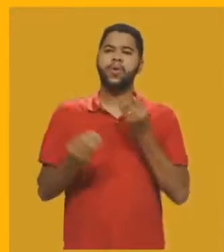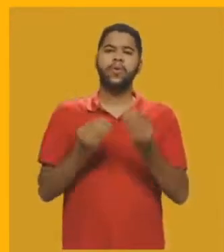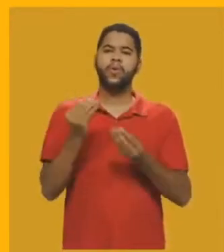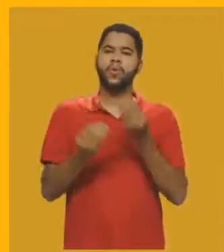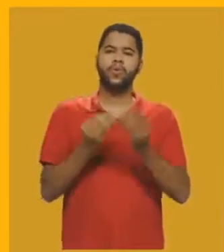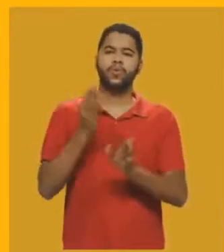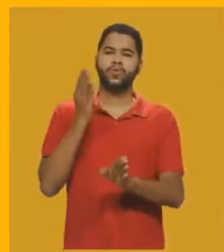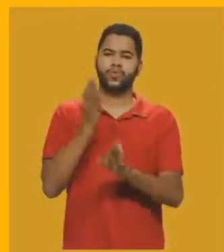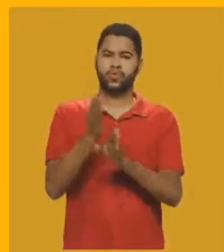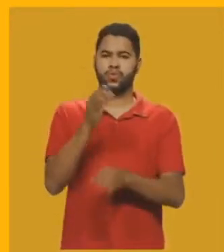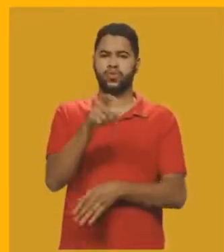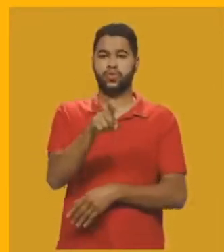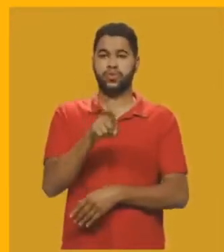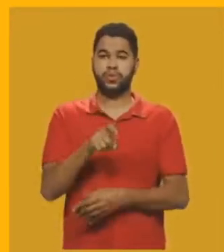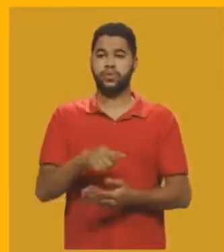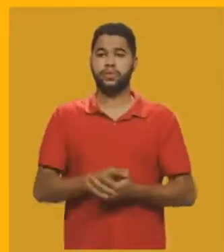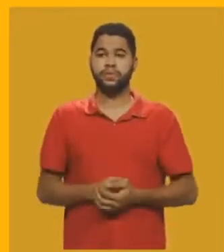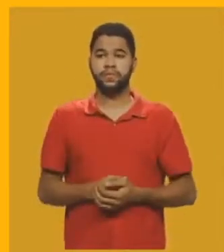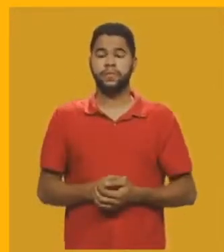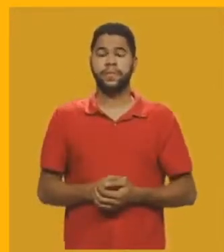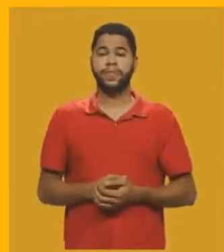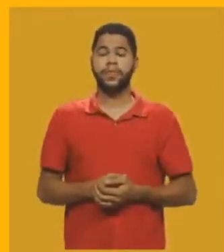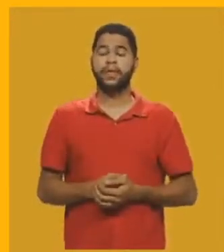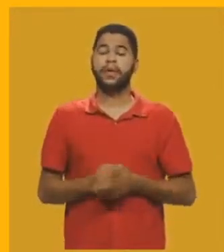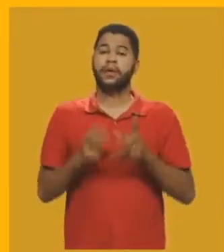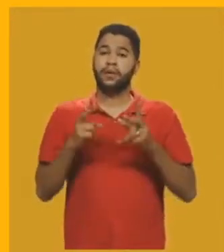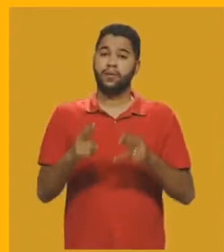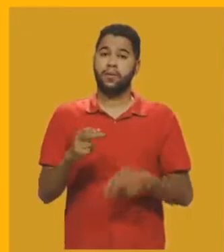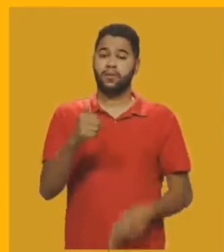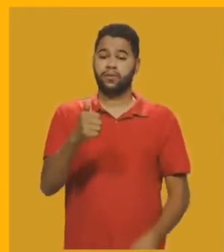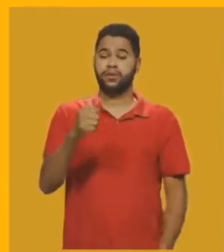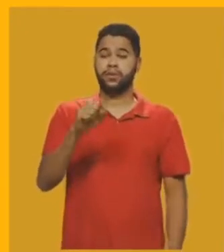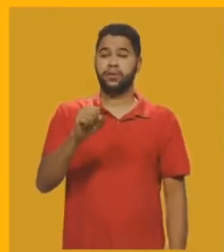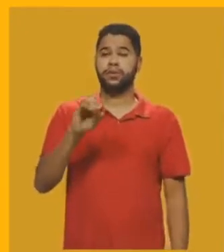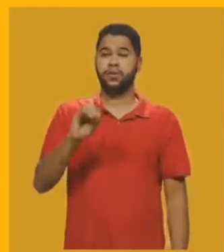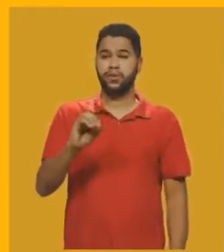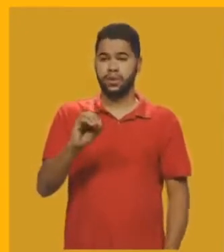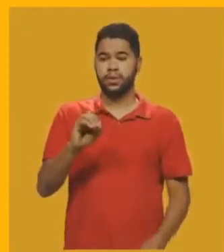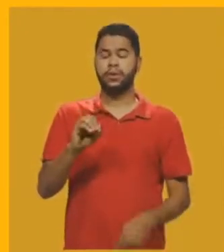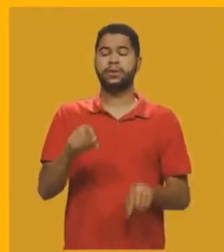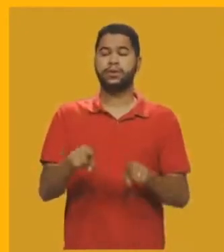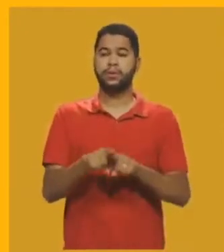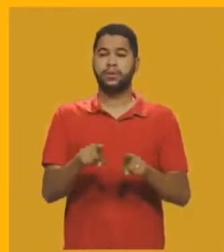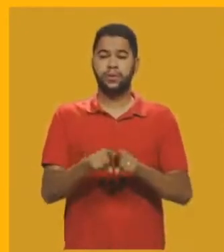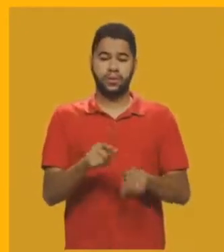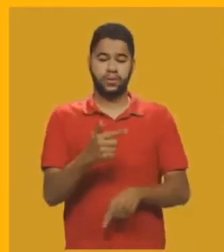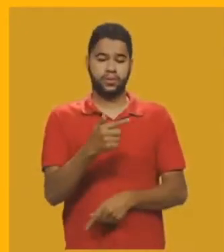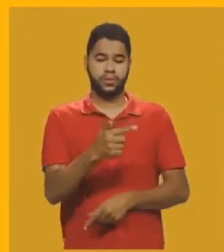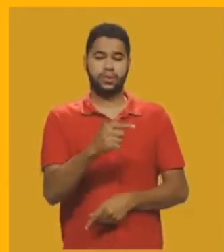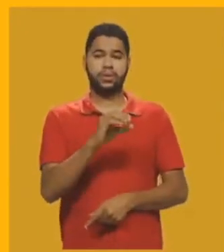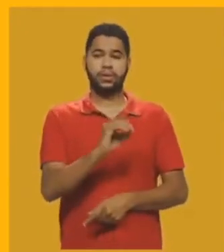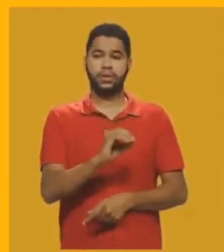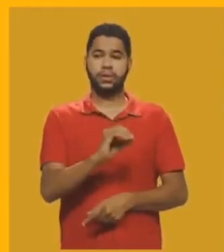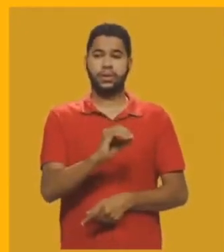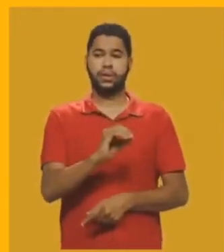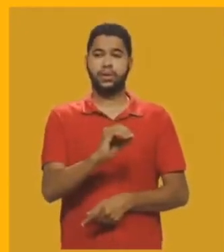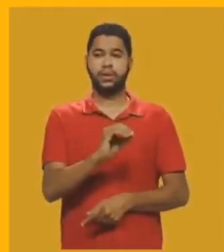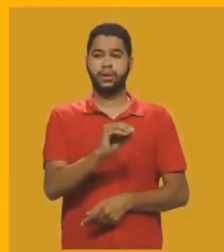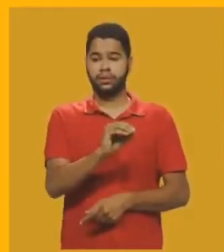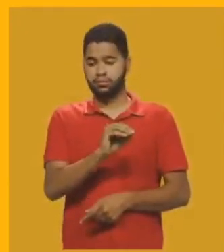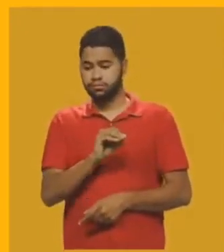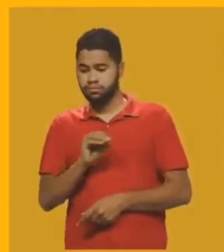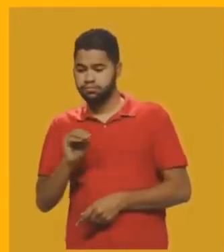o x? O x vai ser igual a 180, vou passar o 70 pro lado de cá